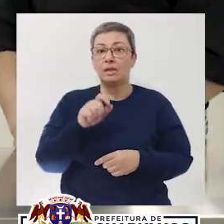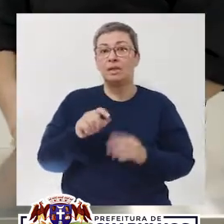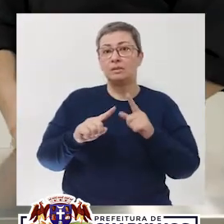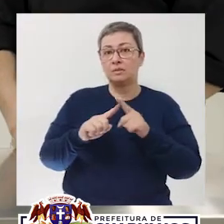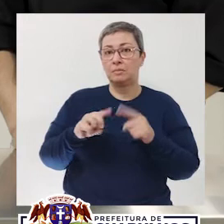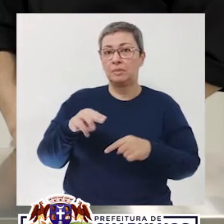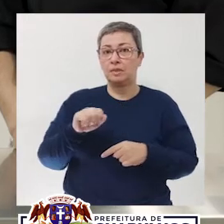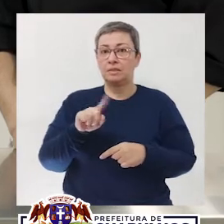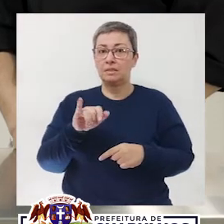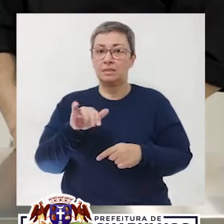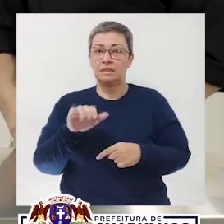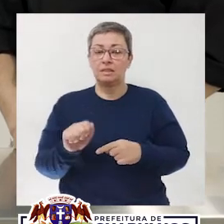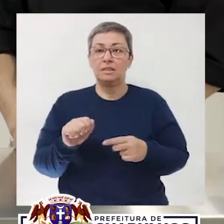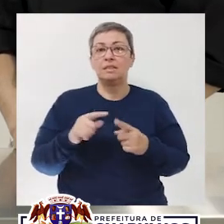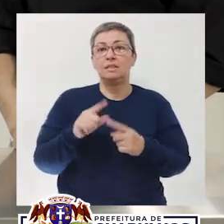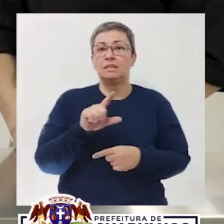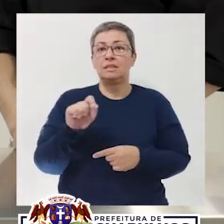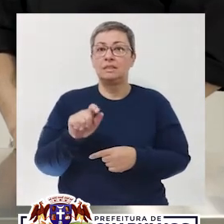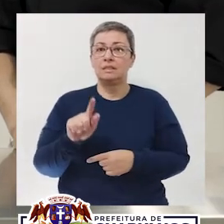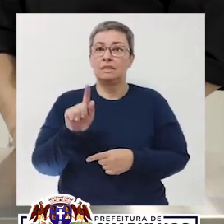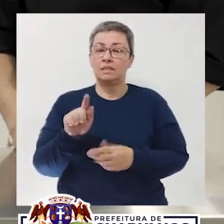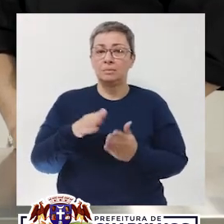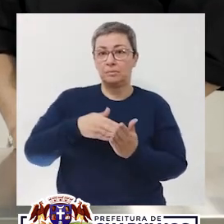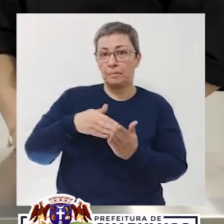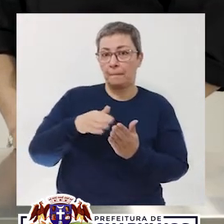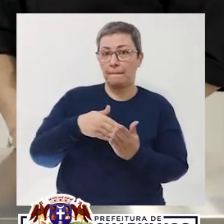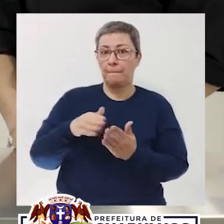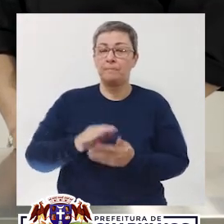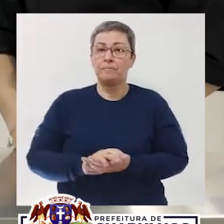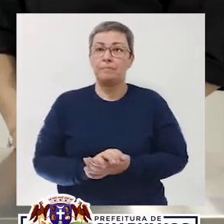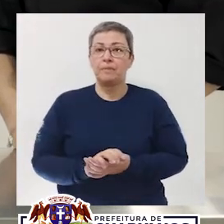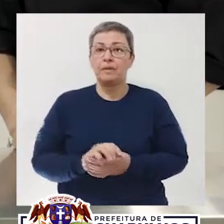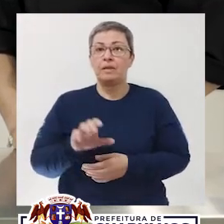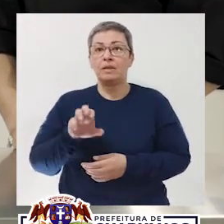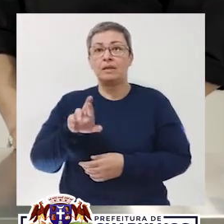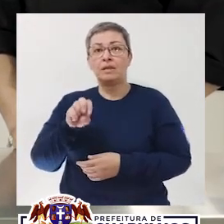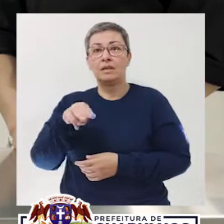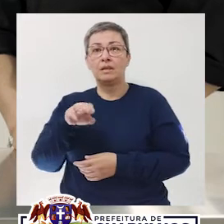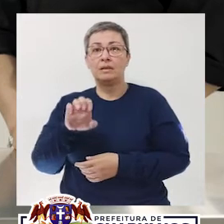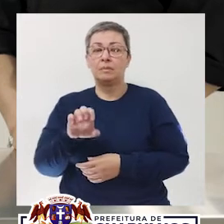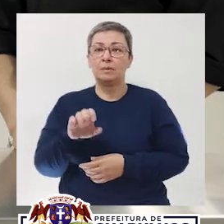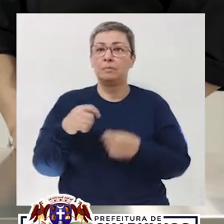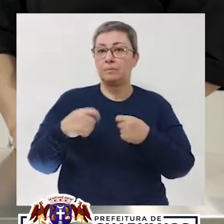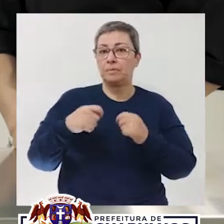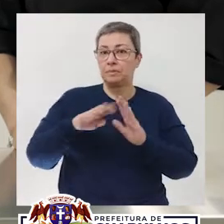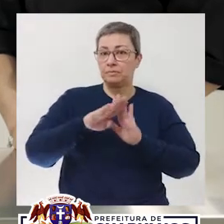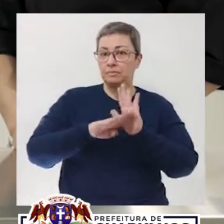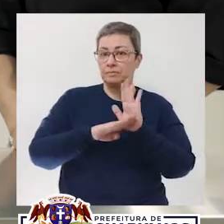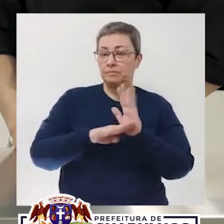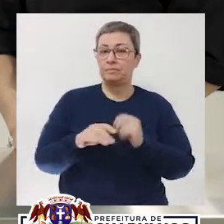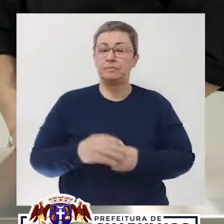maisena, 100 gramas de margarina, para o creme, vamos